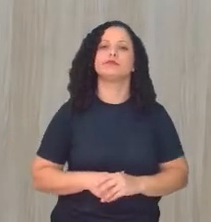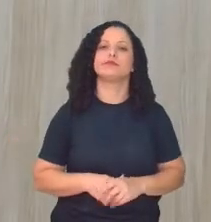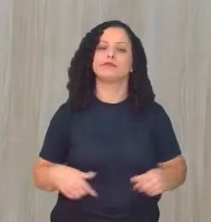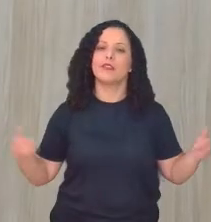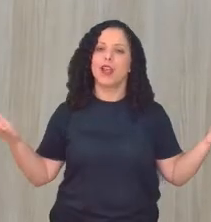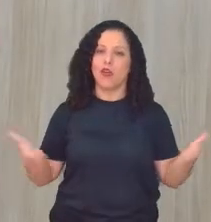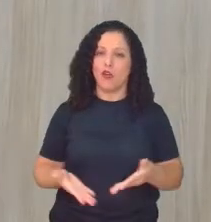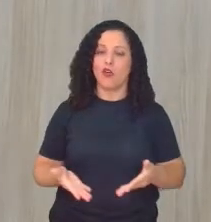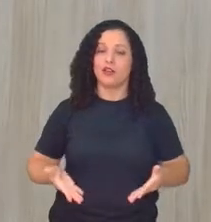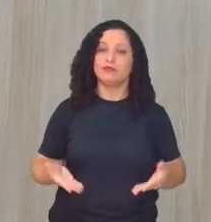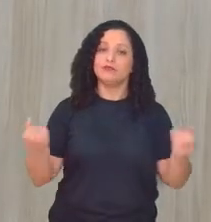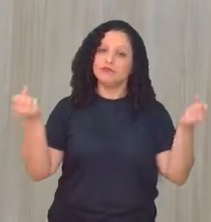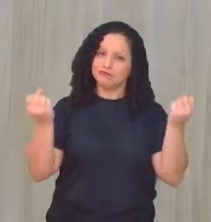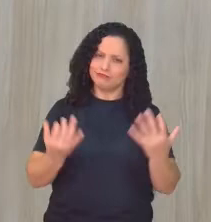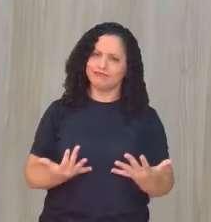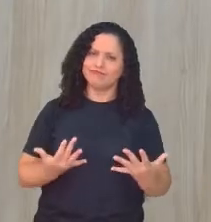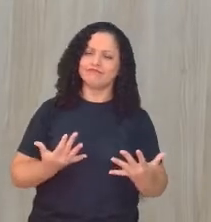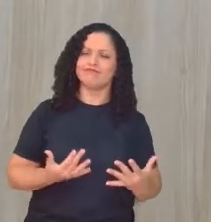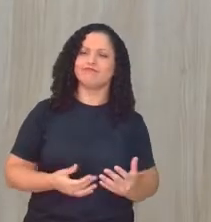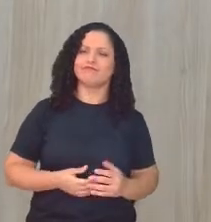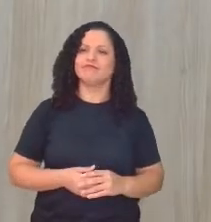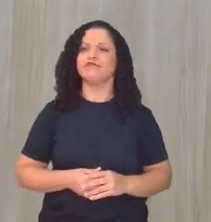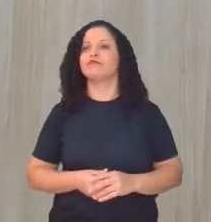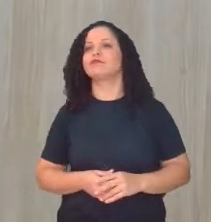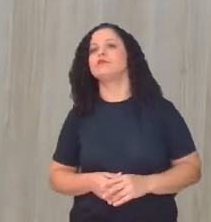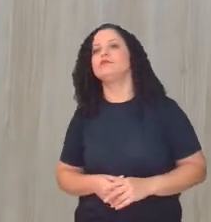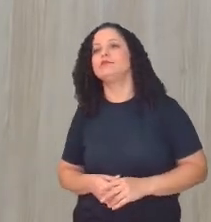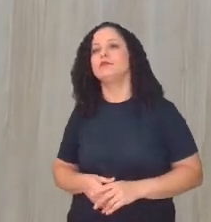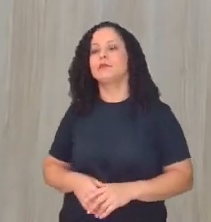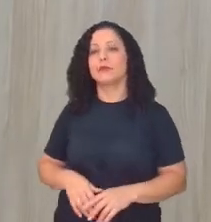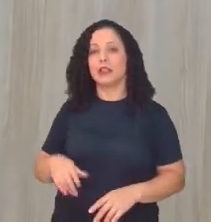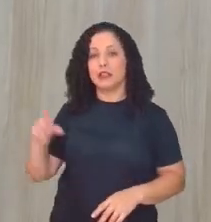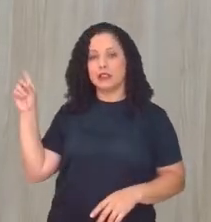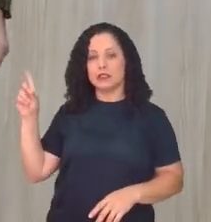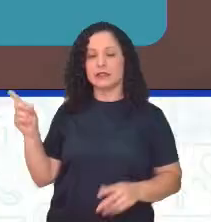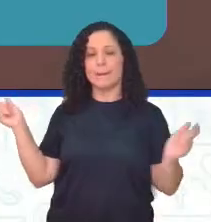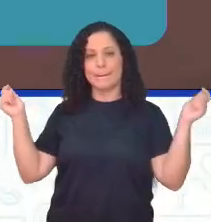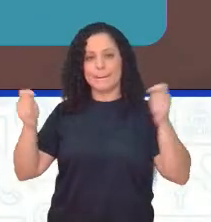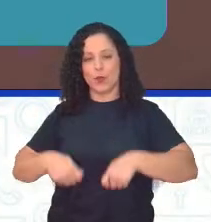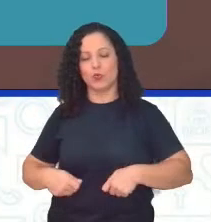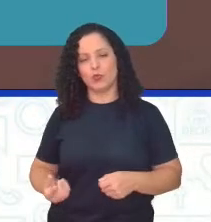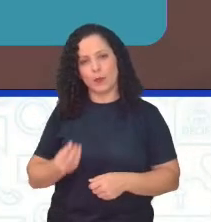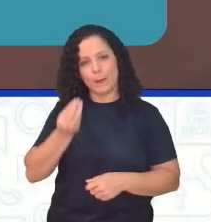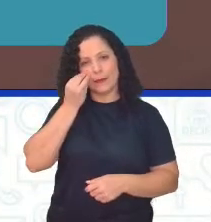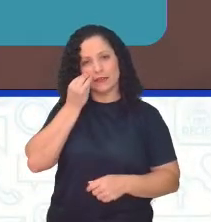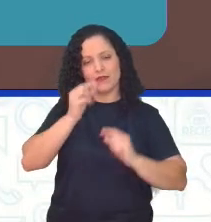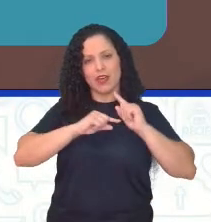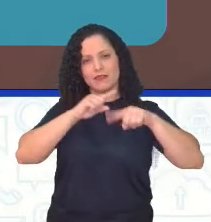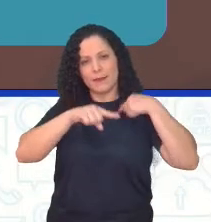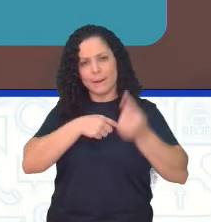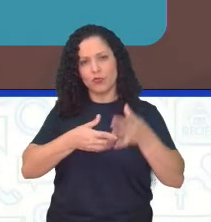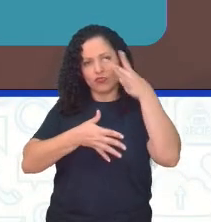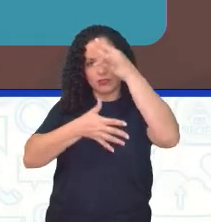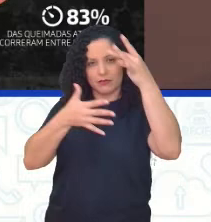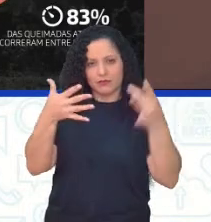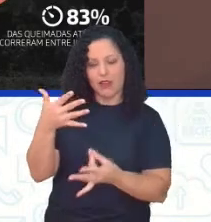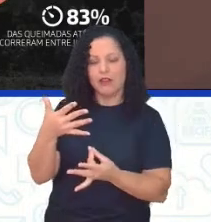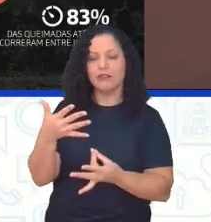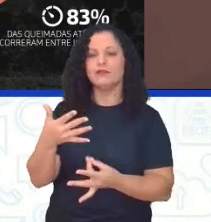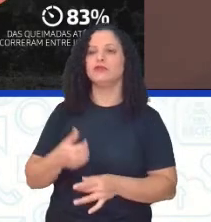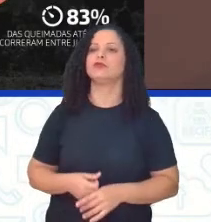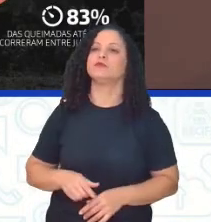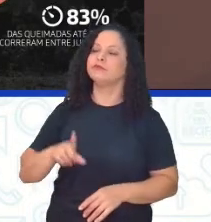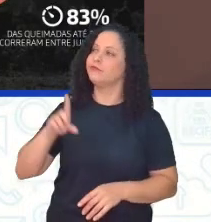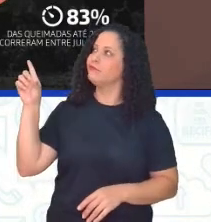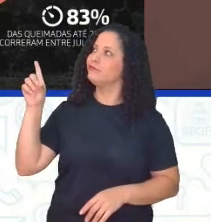Então, pessoal, continuando aqui, né? Esse gráfico, você pode observar ele aí depois, Ele é de uma ONG